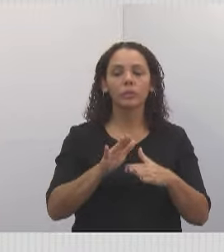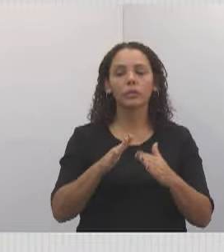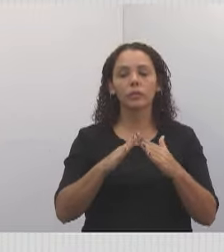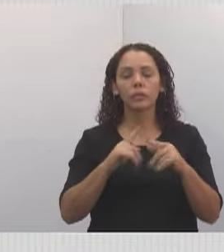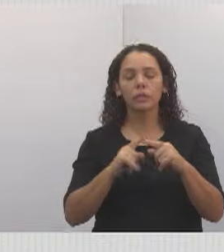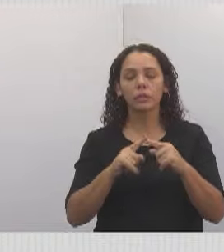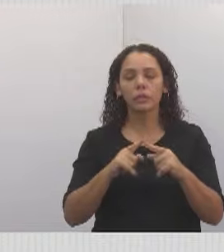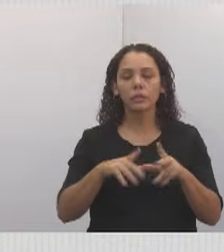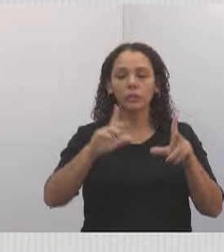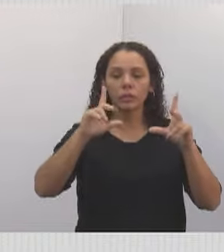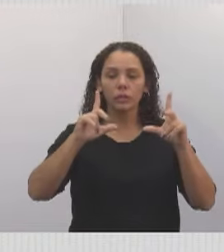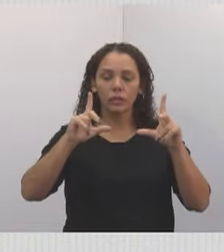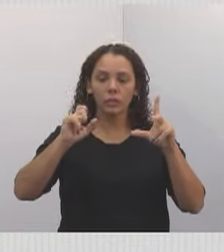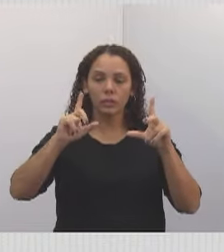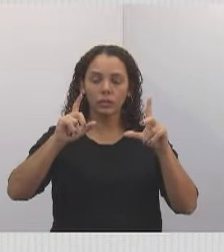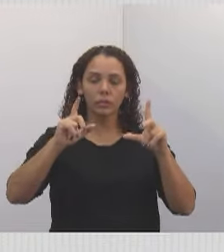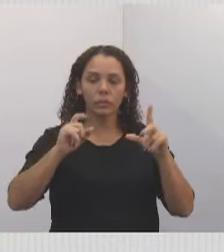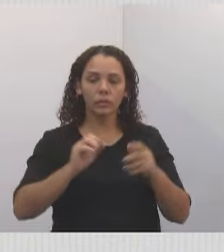E aí, na foto,